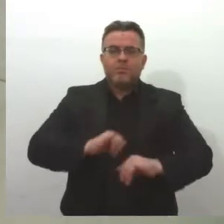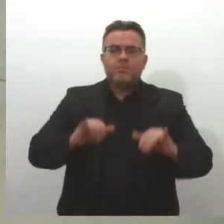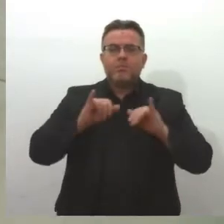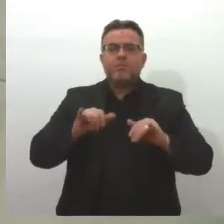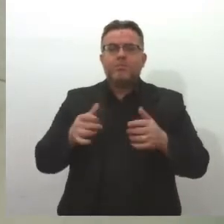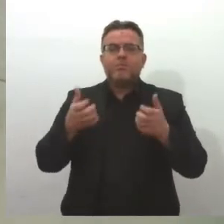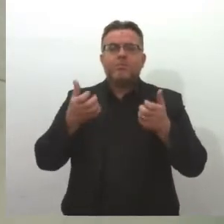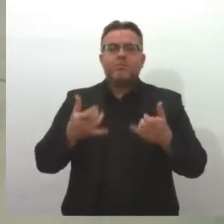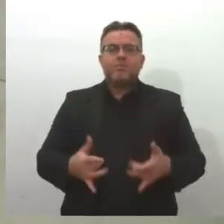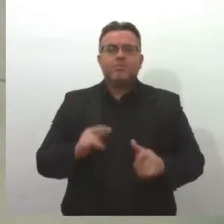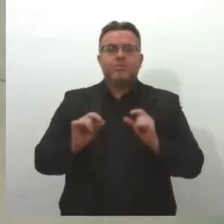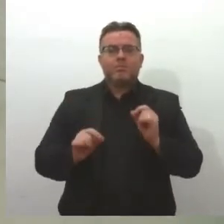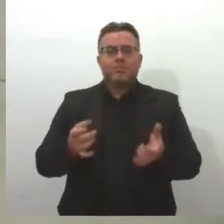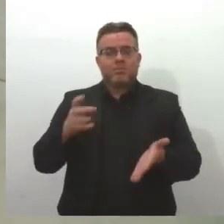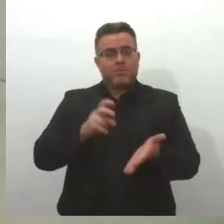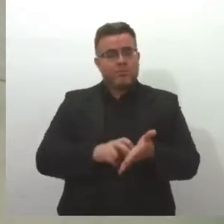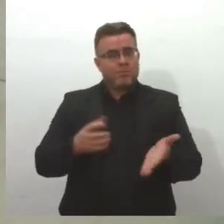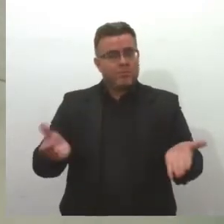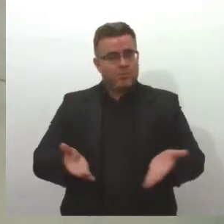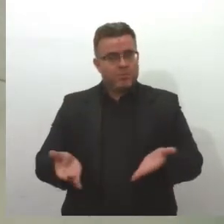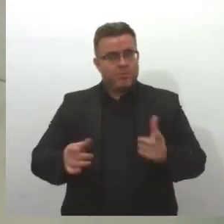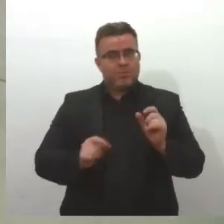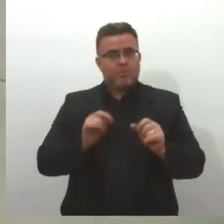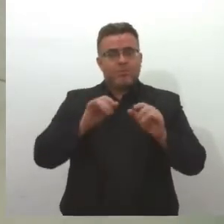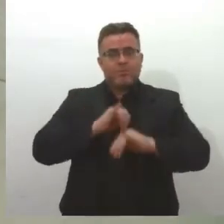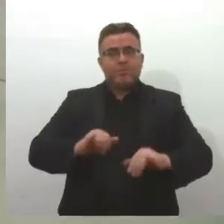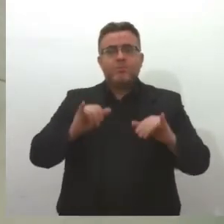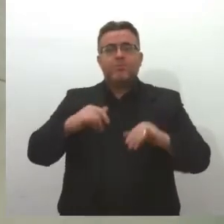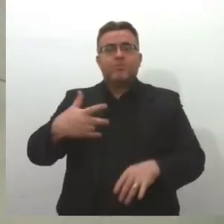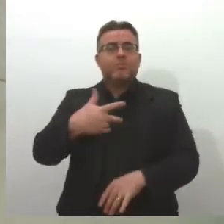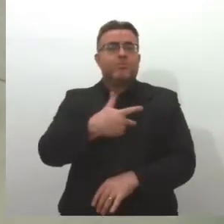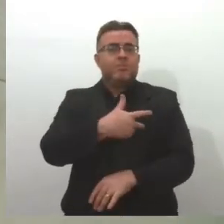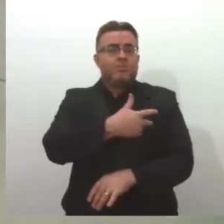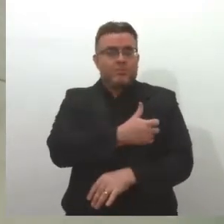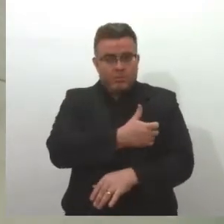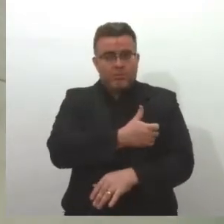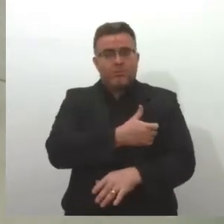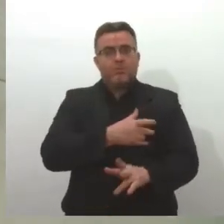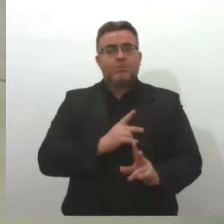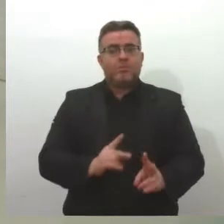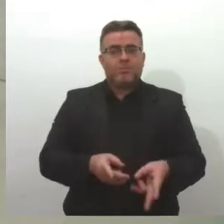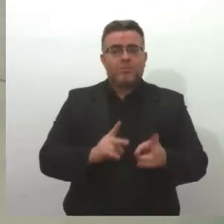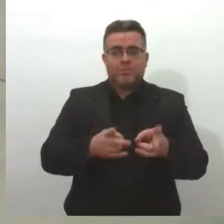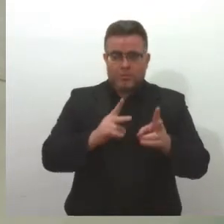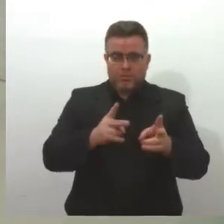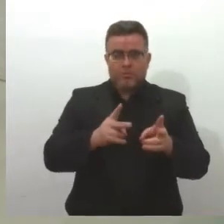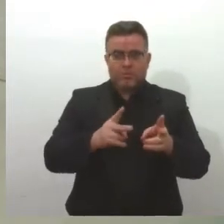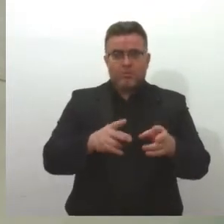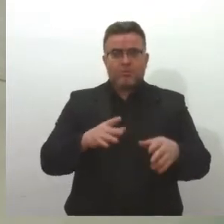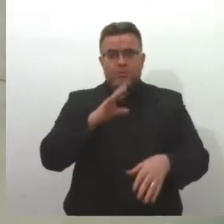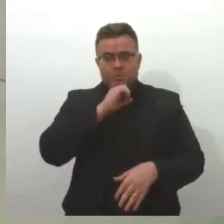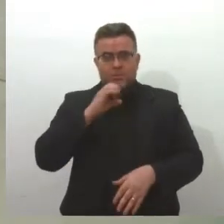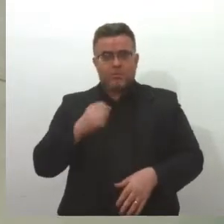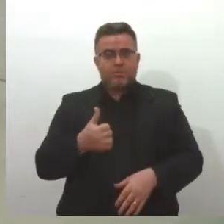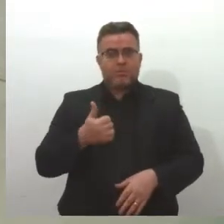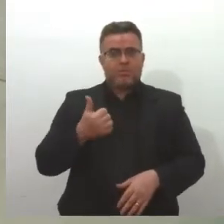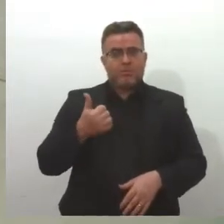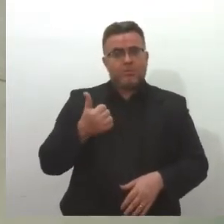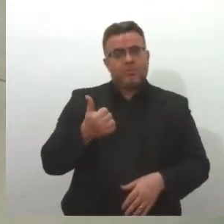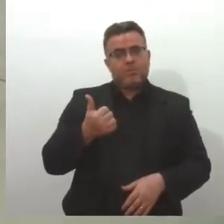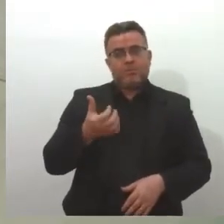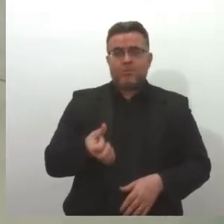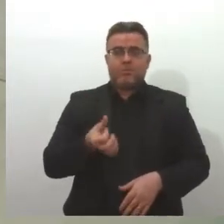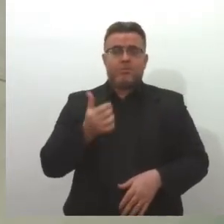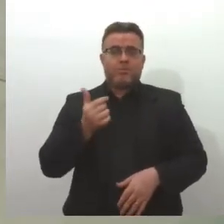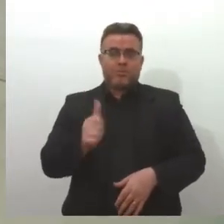na manhã de hoje informando que a vacinação contra Covid-19 de adolescentes de 17 e 16 anos